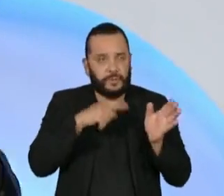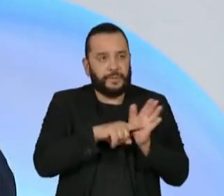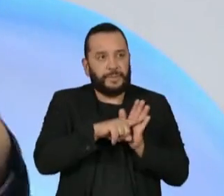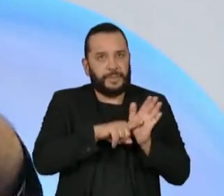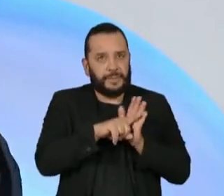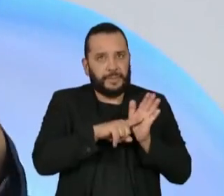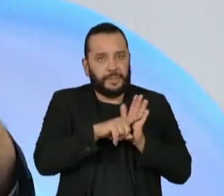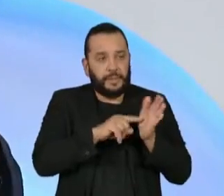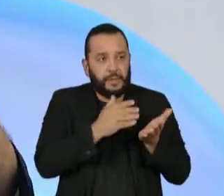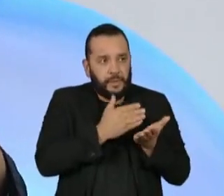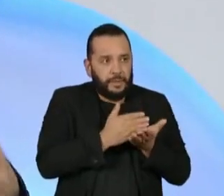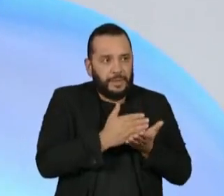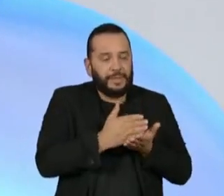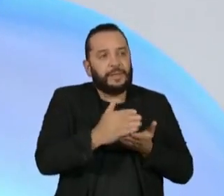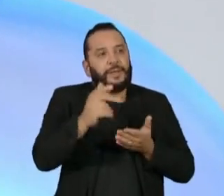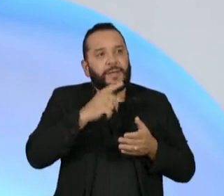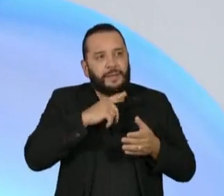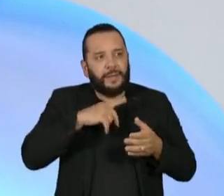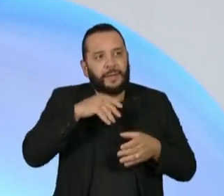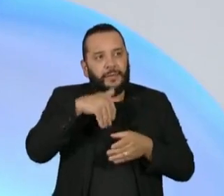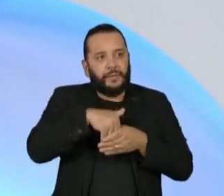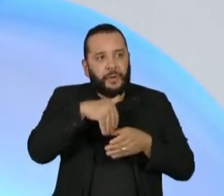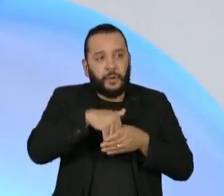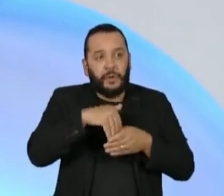saindo, a gente tem aí uma divisão de votos do Ciro. Tchau. Tchau.